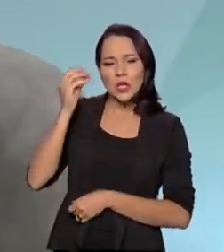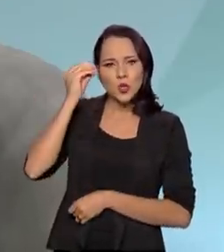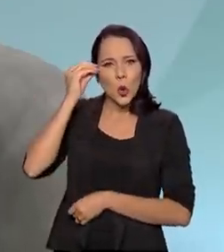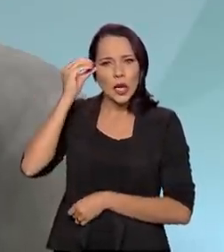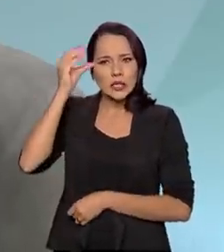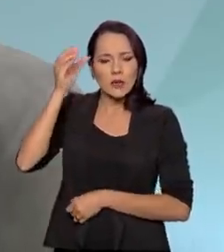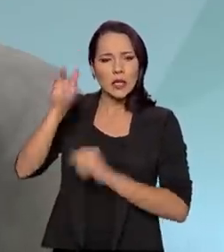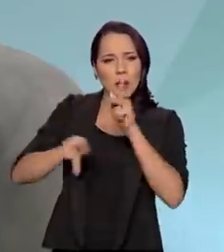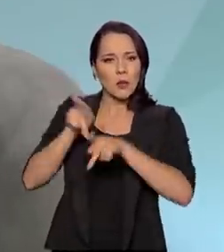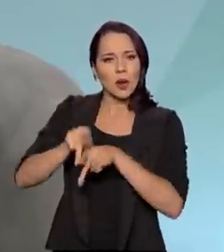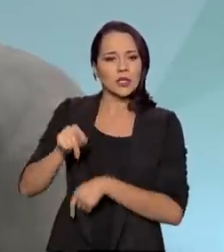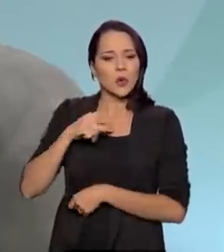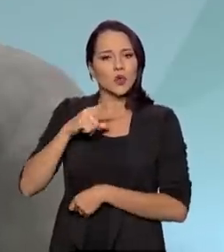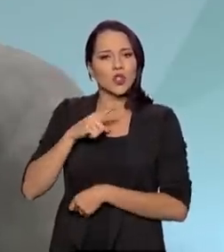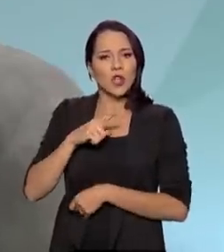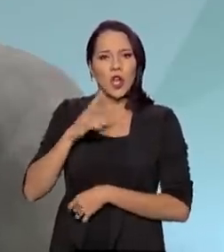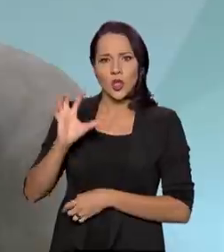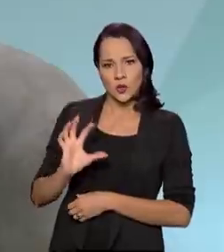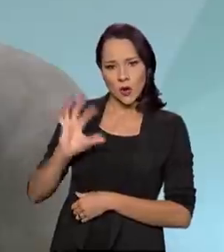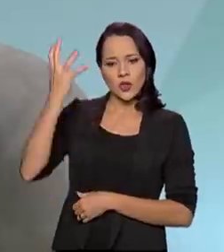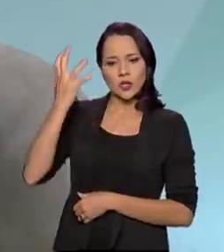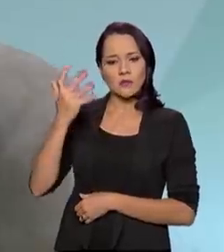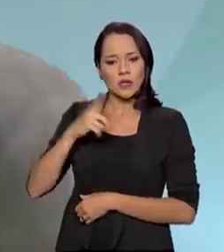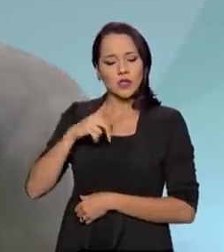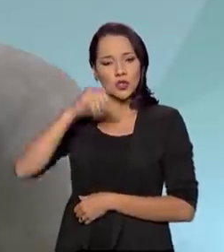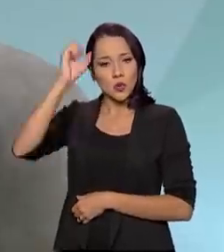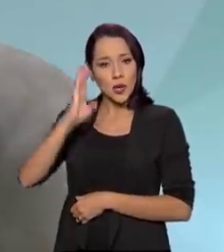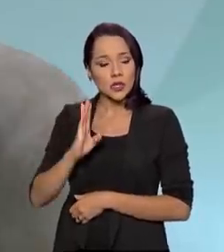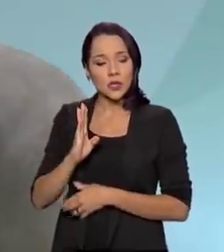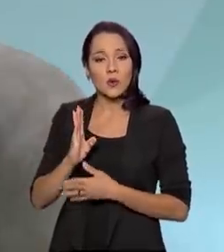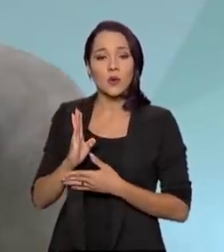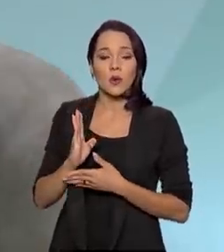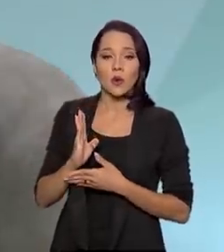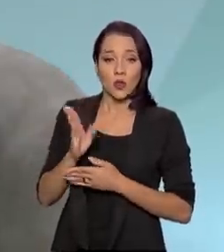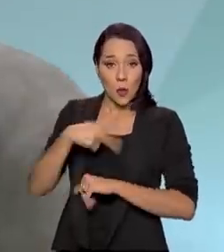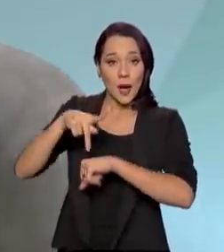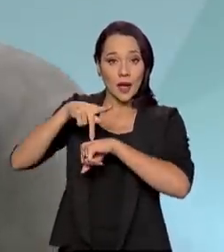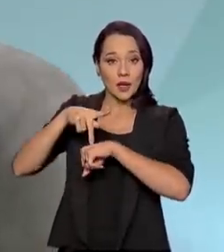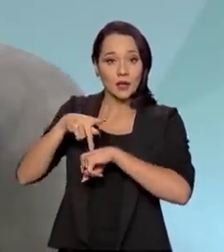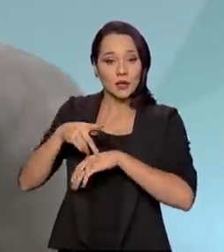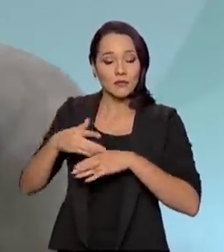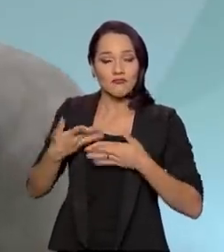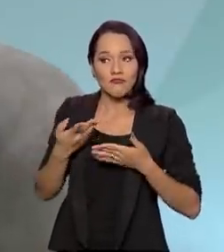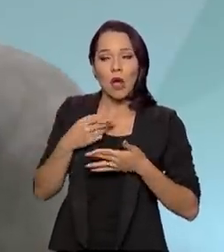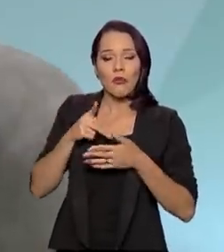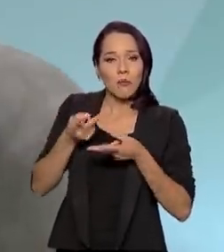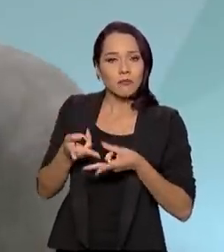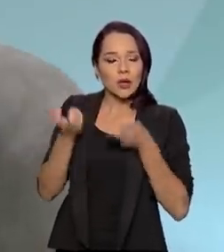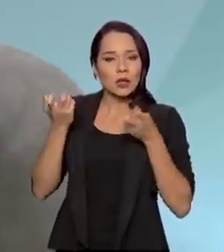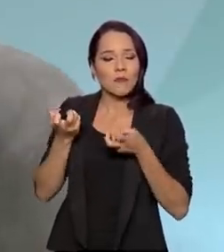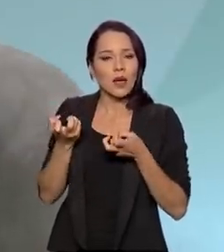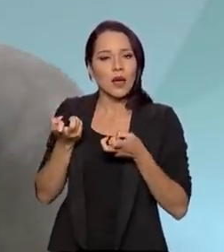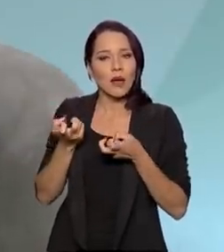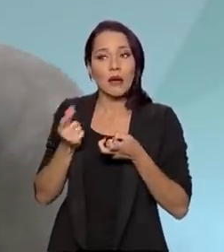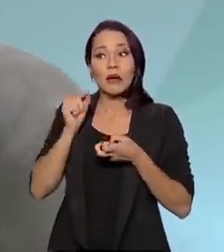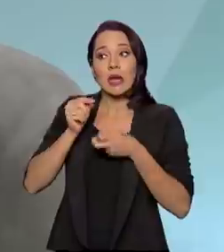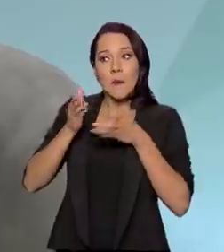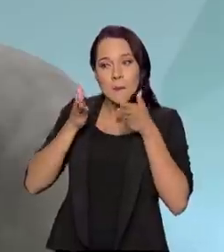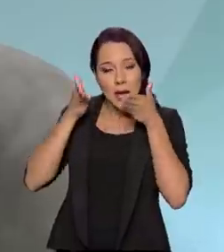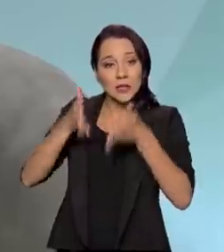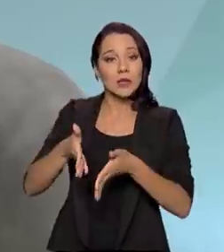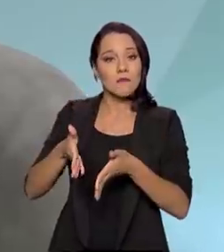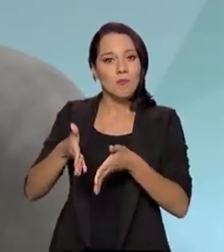a população tinha dos fatos que aconteciam no país, nós vamos perceber que quem participou